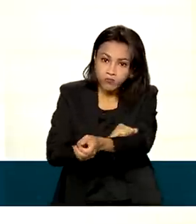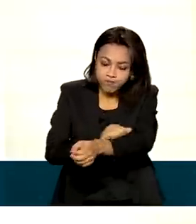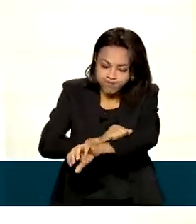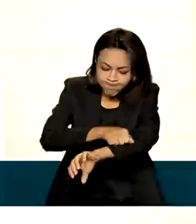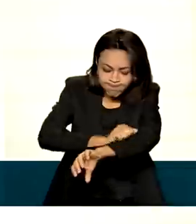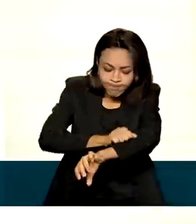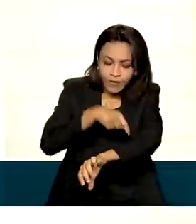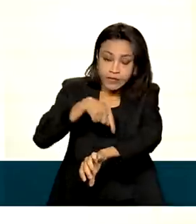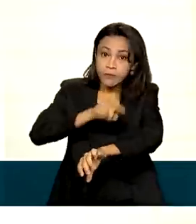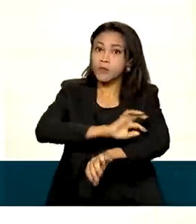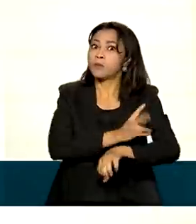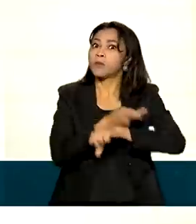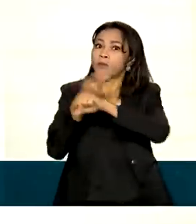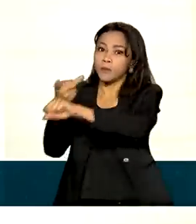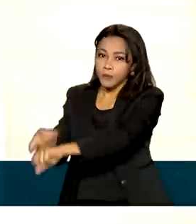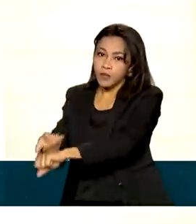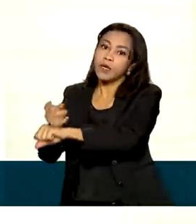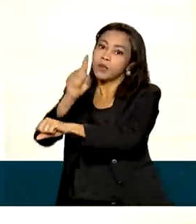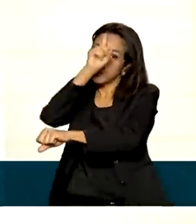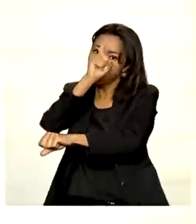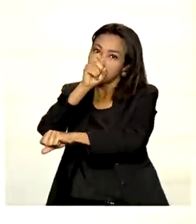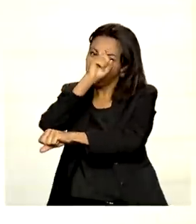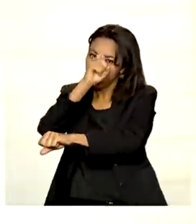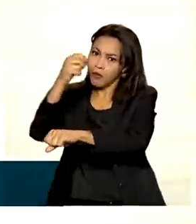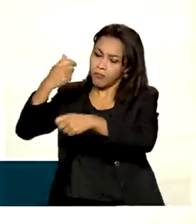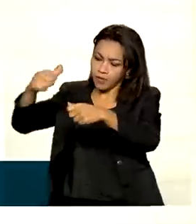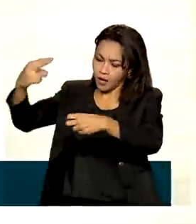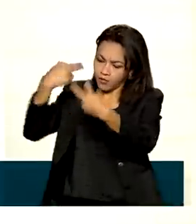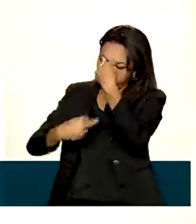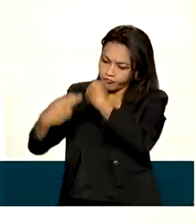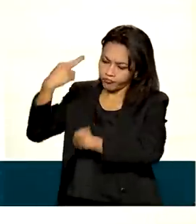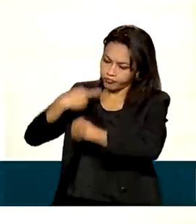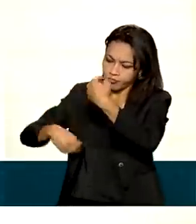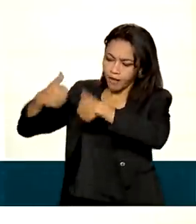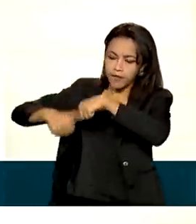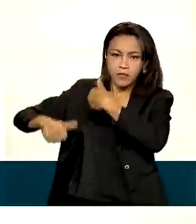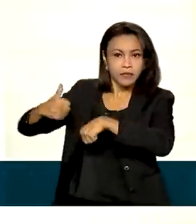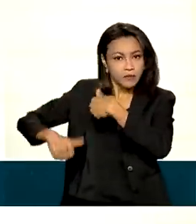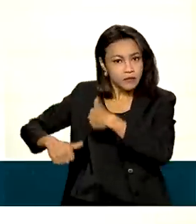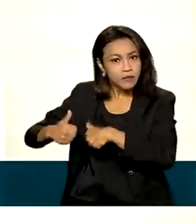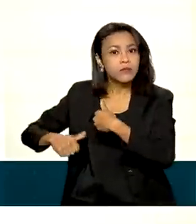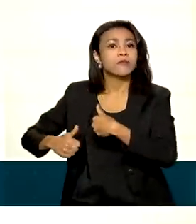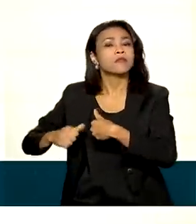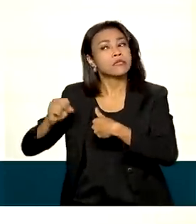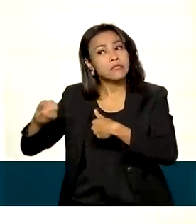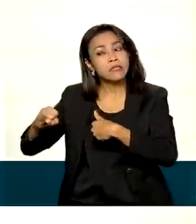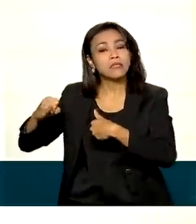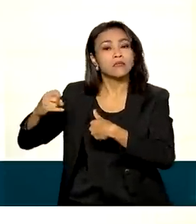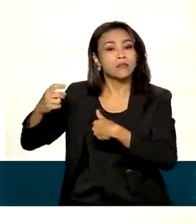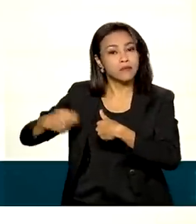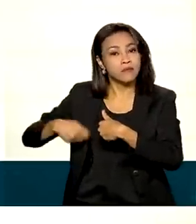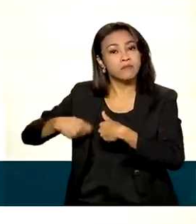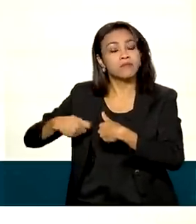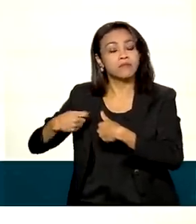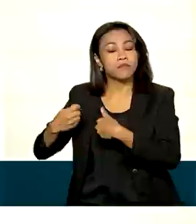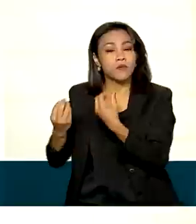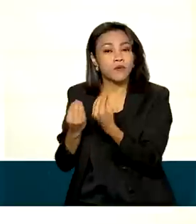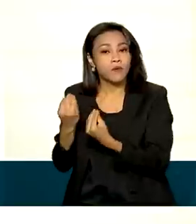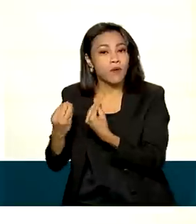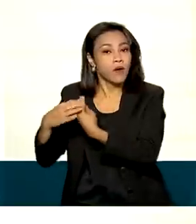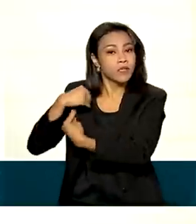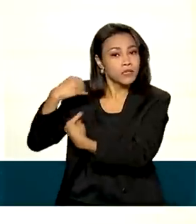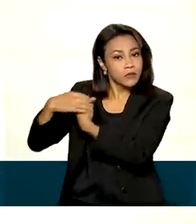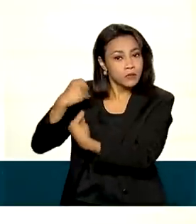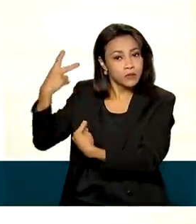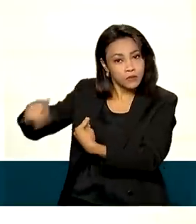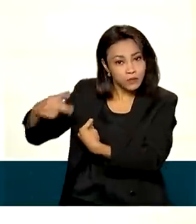procurar uma unidade básica de saúde para avaliação de um profissional se é indicado ou não a profilaxia, que